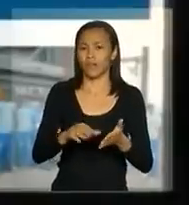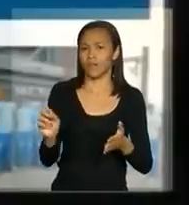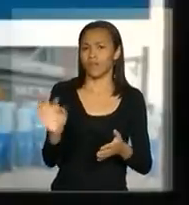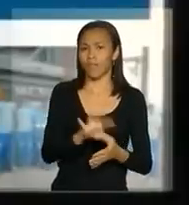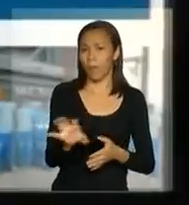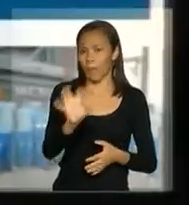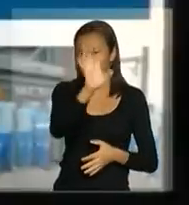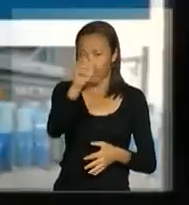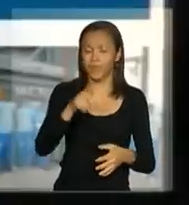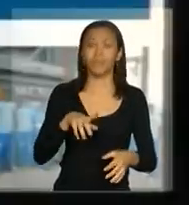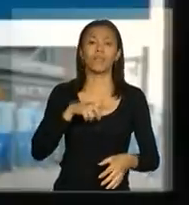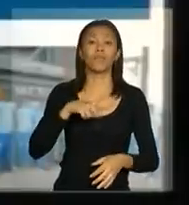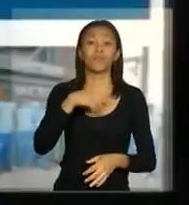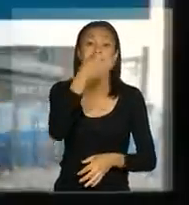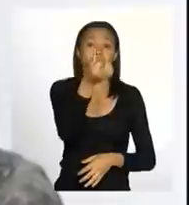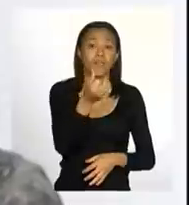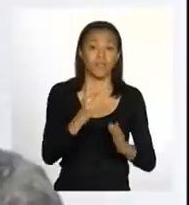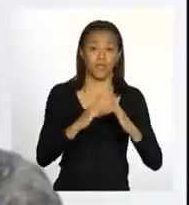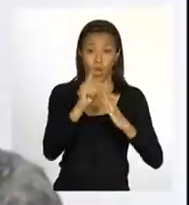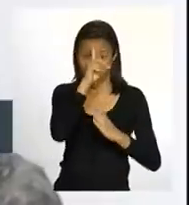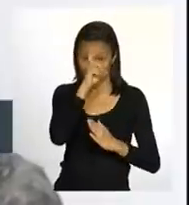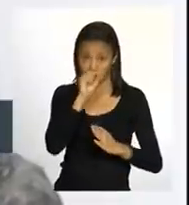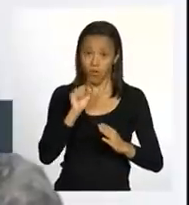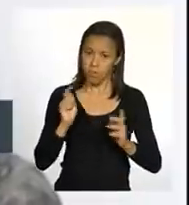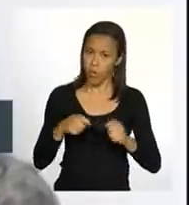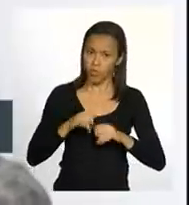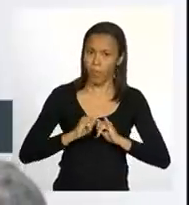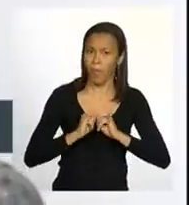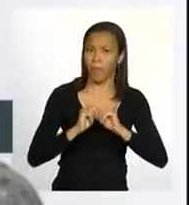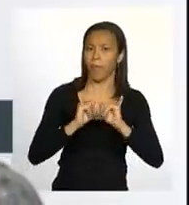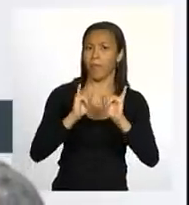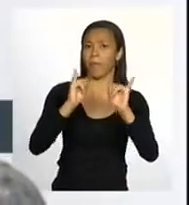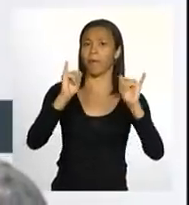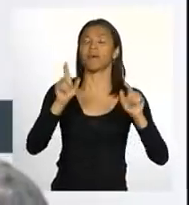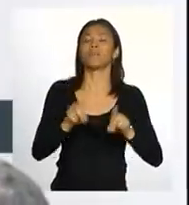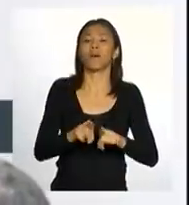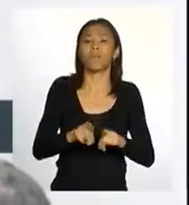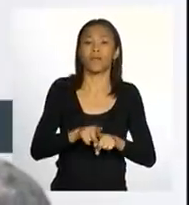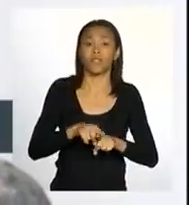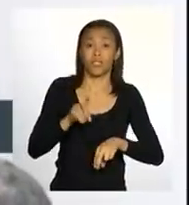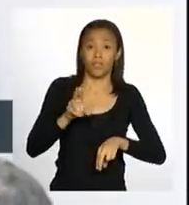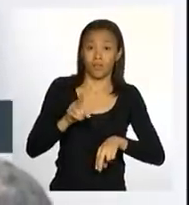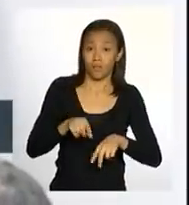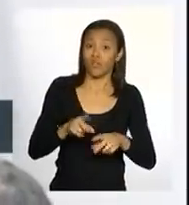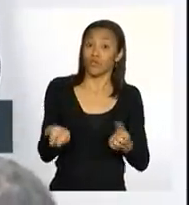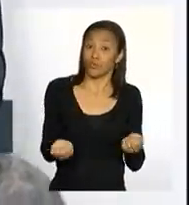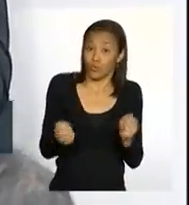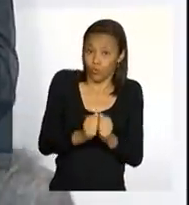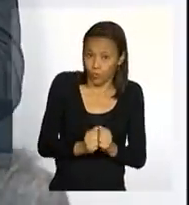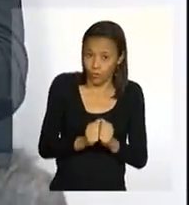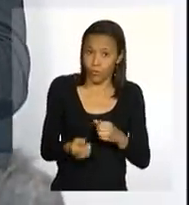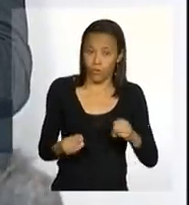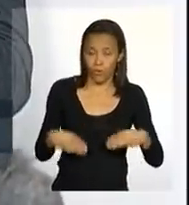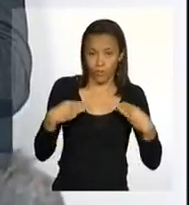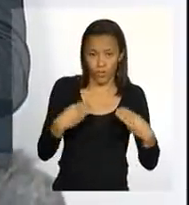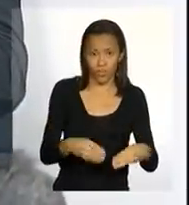então tem seis hospitais de campanha agora prontos para serem acionados, distribuídos juntamente com o Ministério da Defesa.